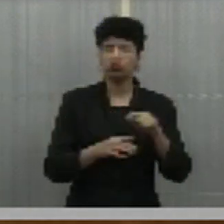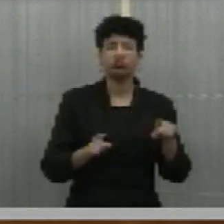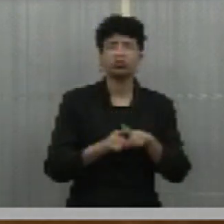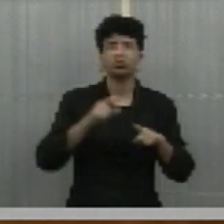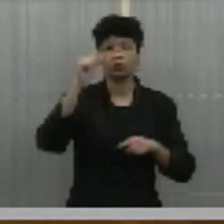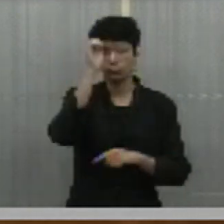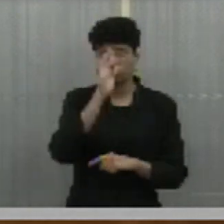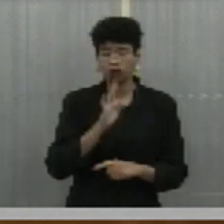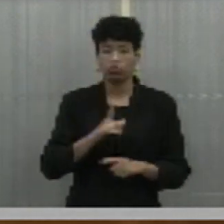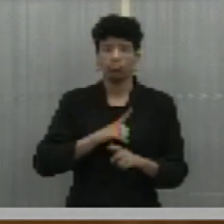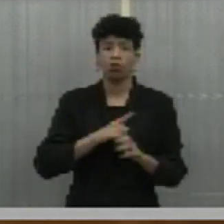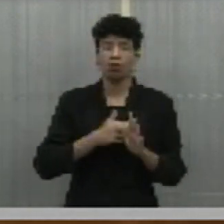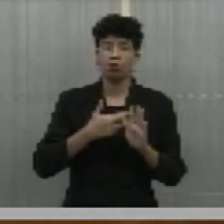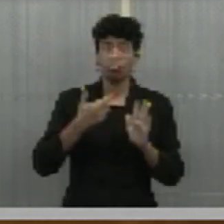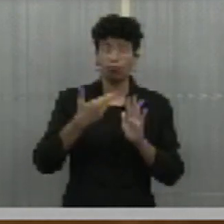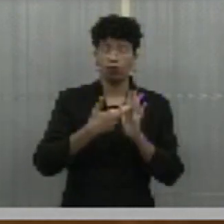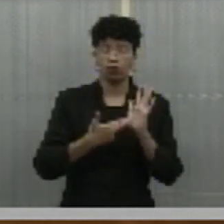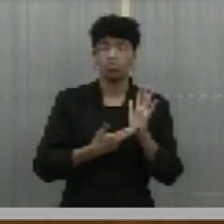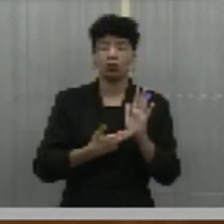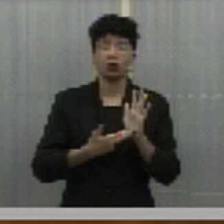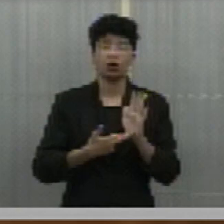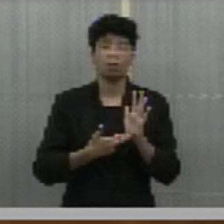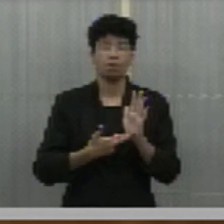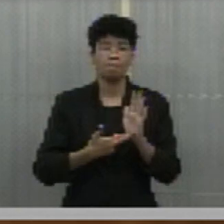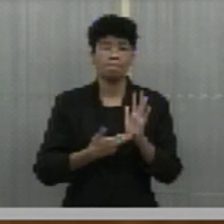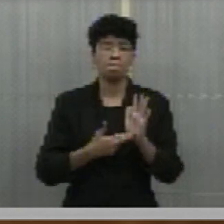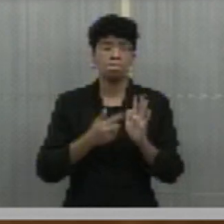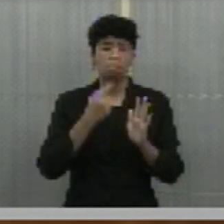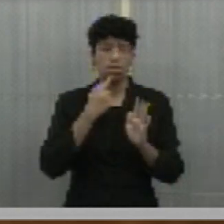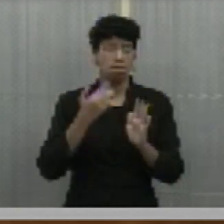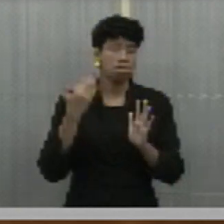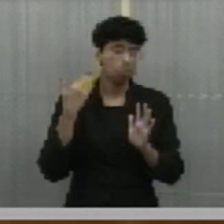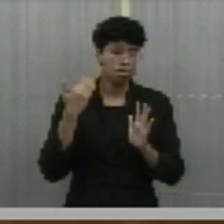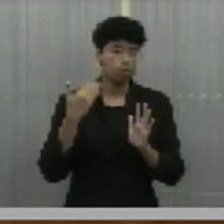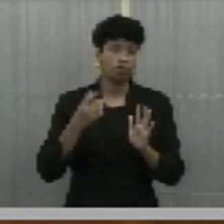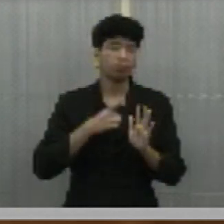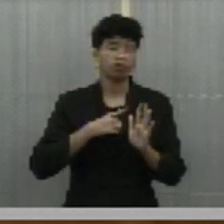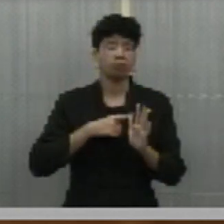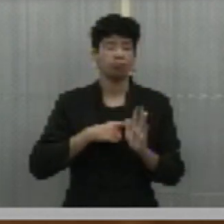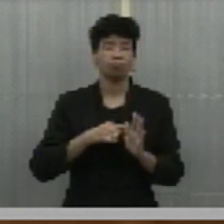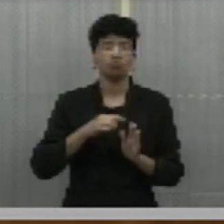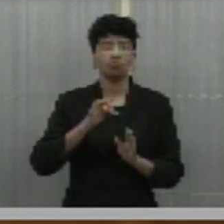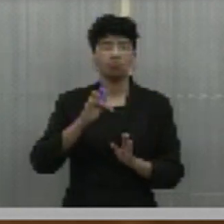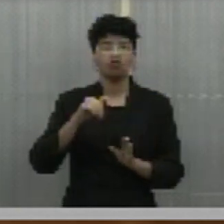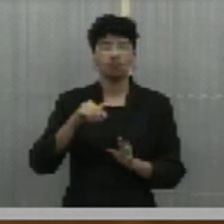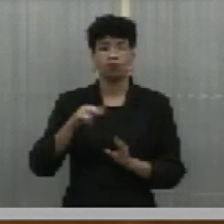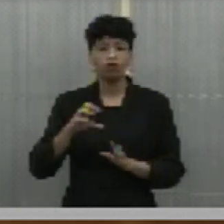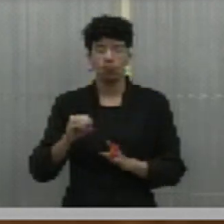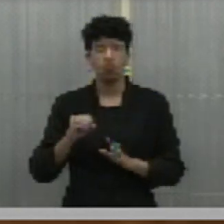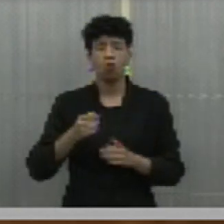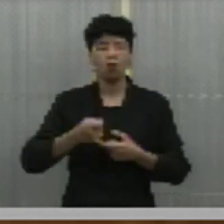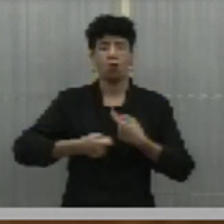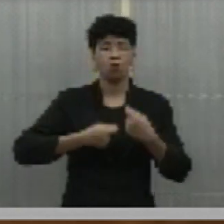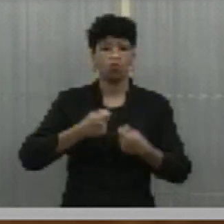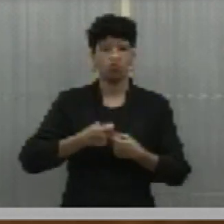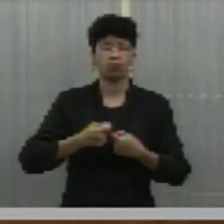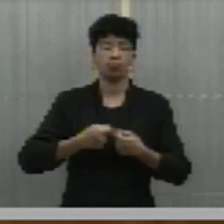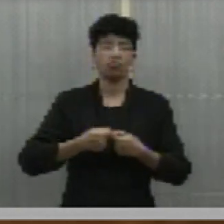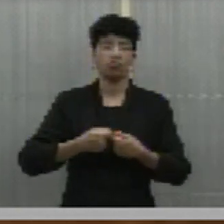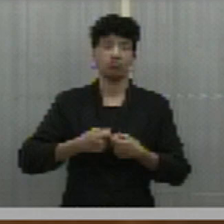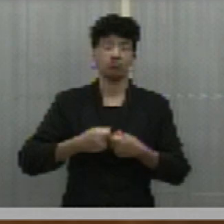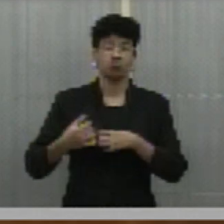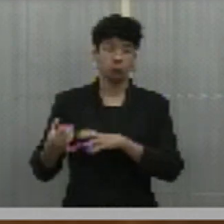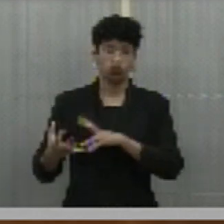Em relatório recente do Fórum Econômico Mundial, traça um cenário preocupante